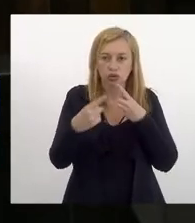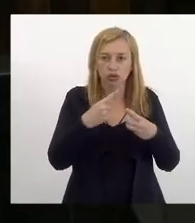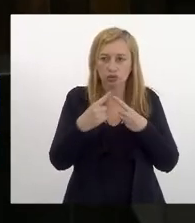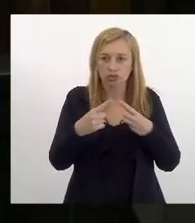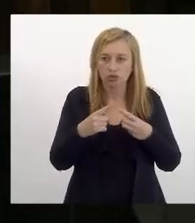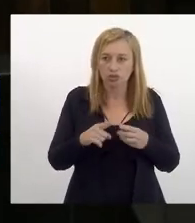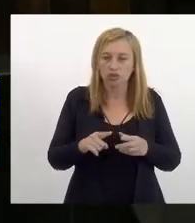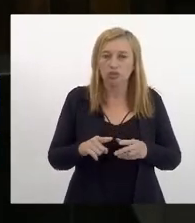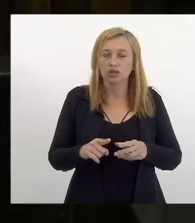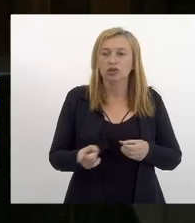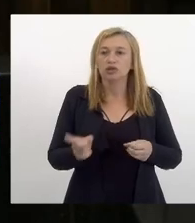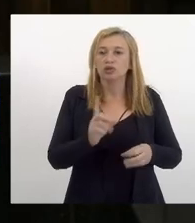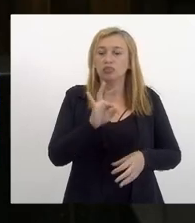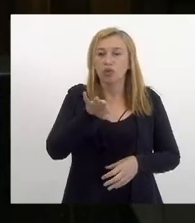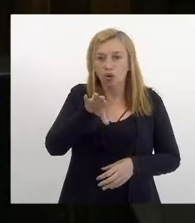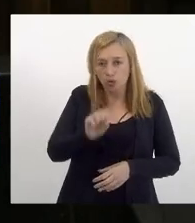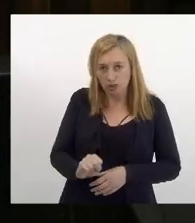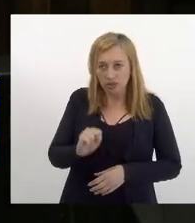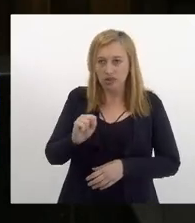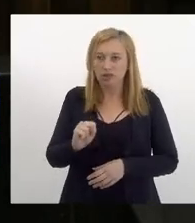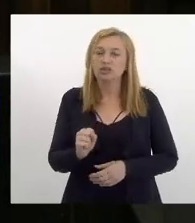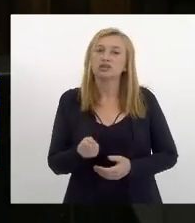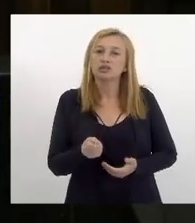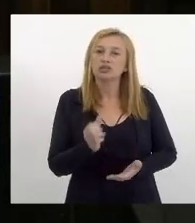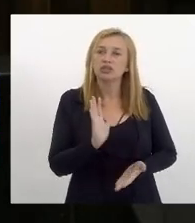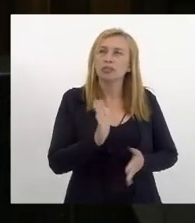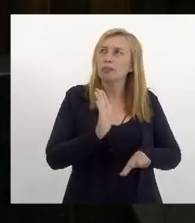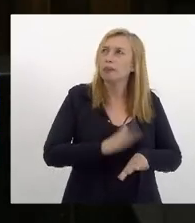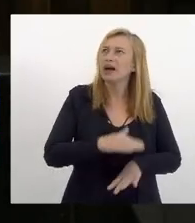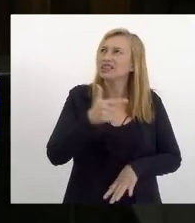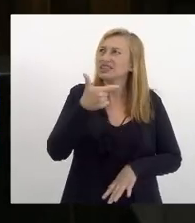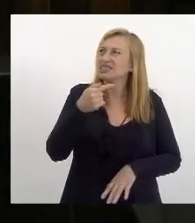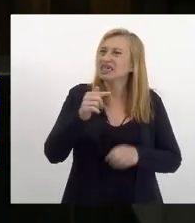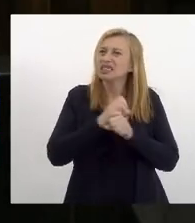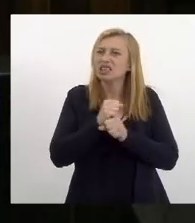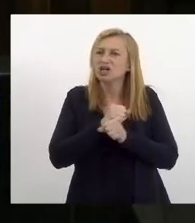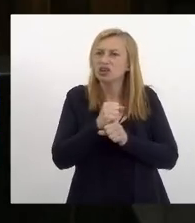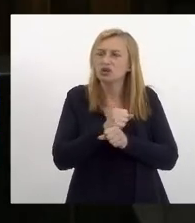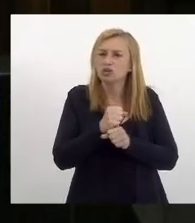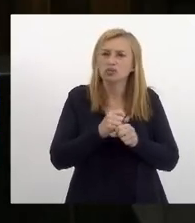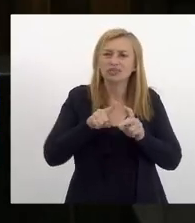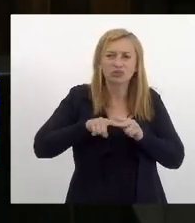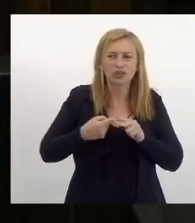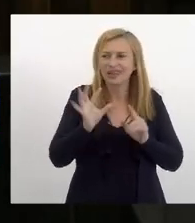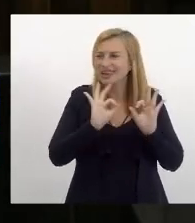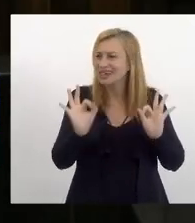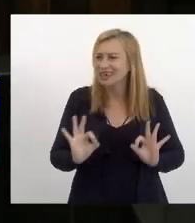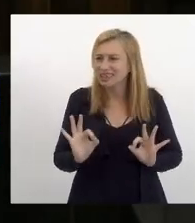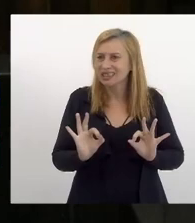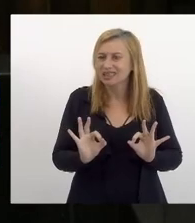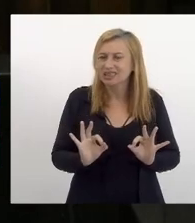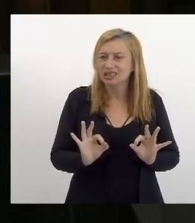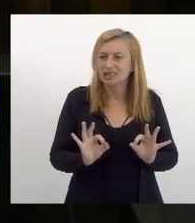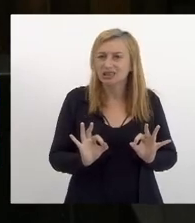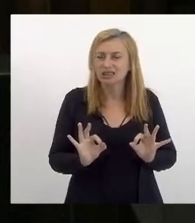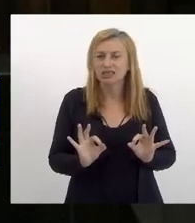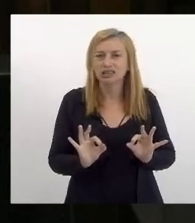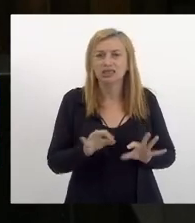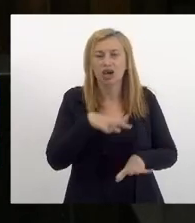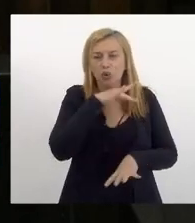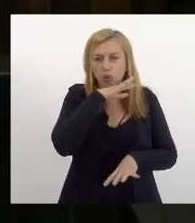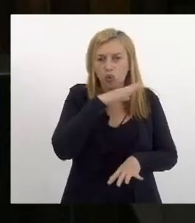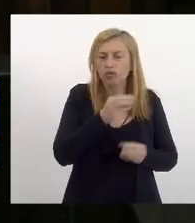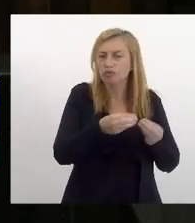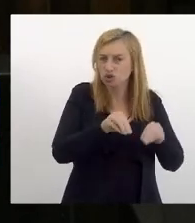recomposição das bolsas as bolsas já estão há mais de 7 anos sem nenhum tipo de recomposição uma defasagem enorme